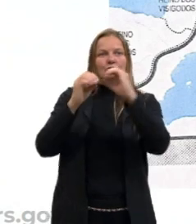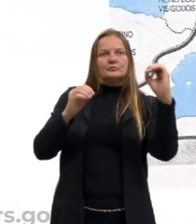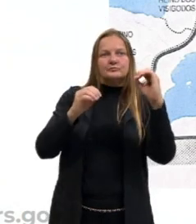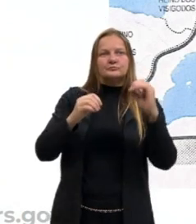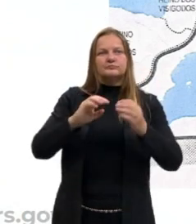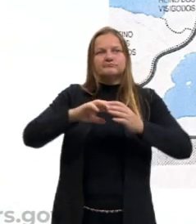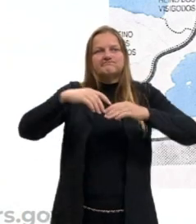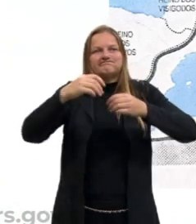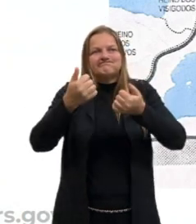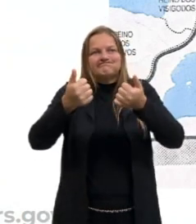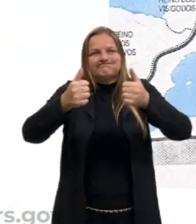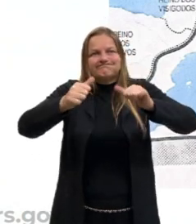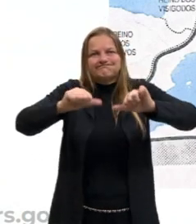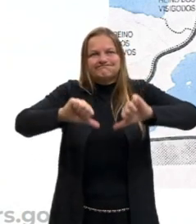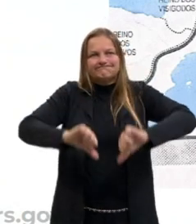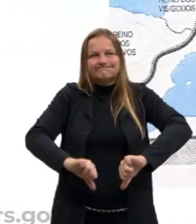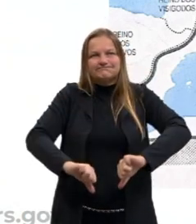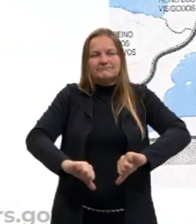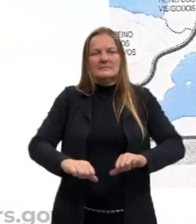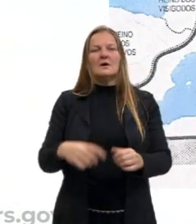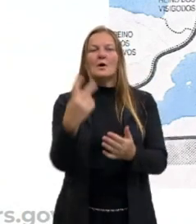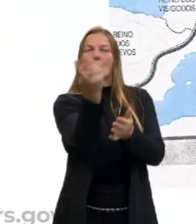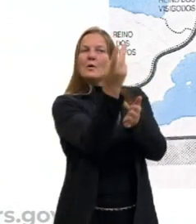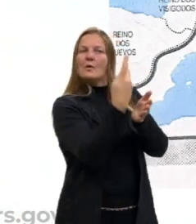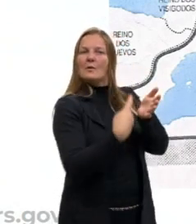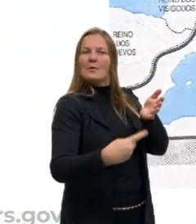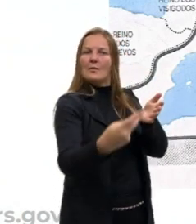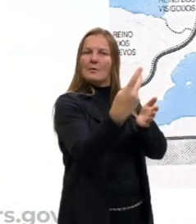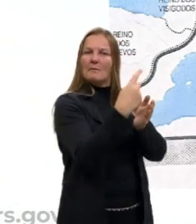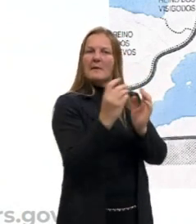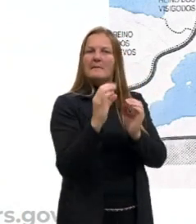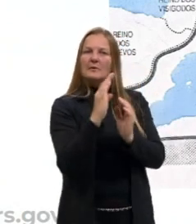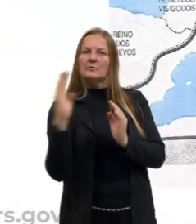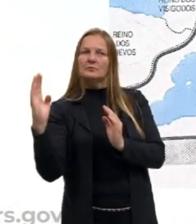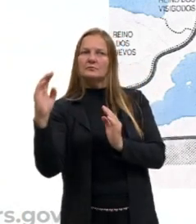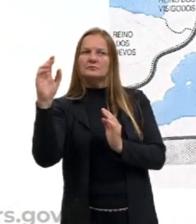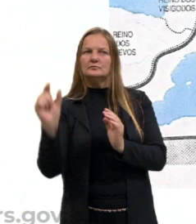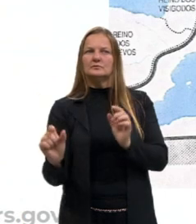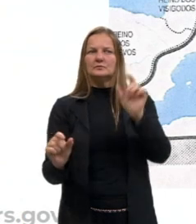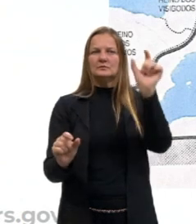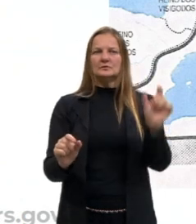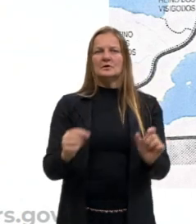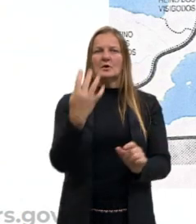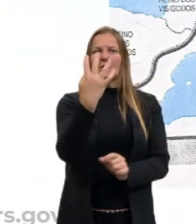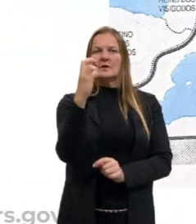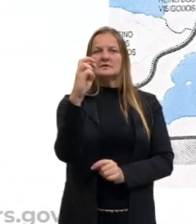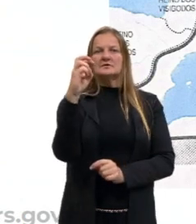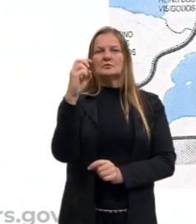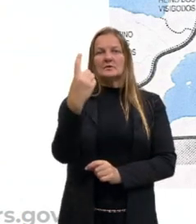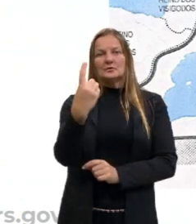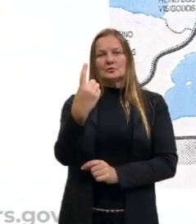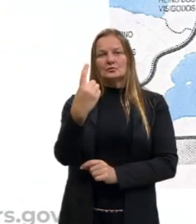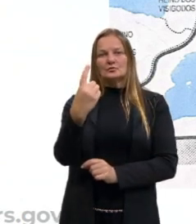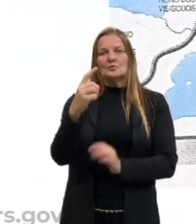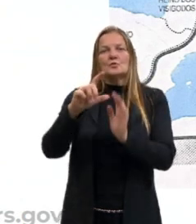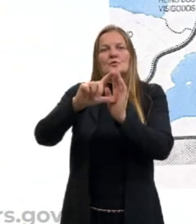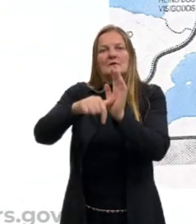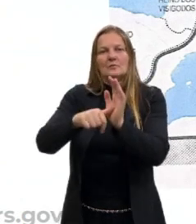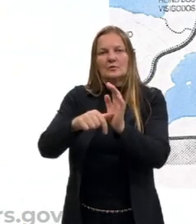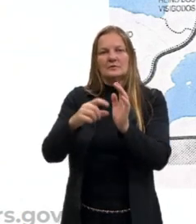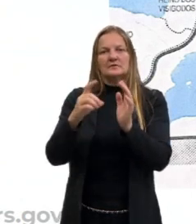que tenta representar mais ou menos quais eram as fronteiras do Império Romano em 451 d